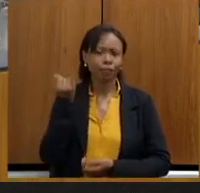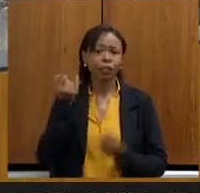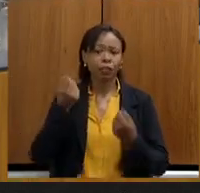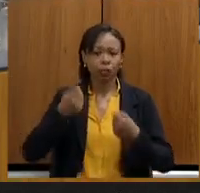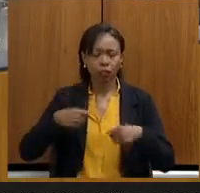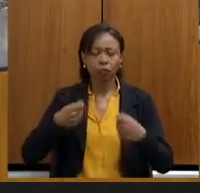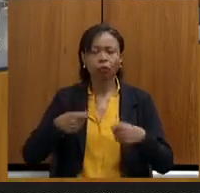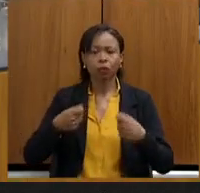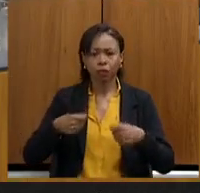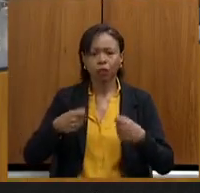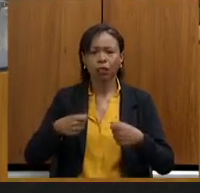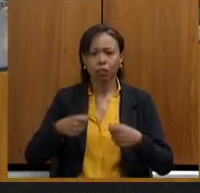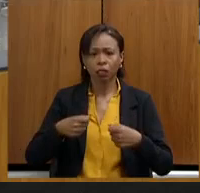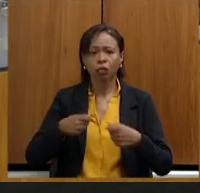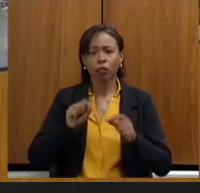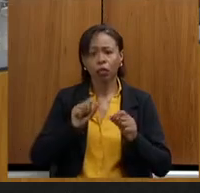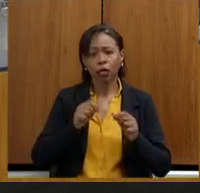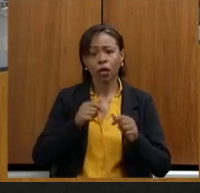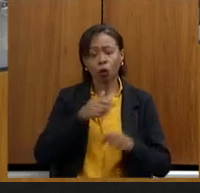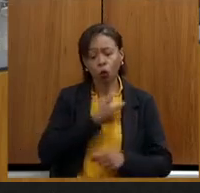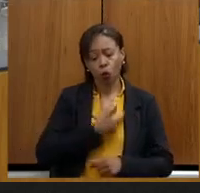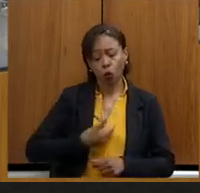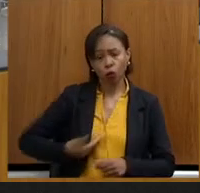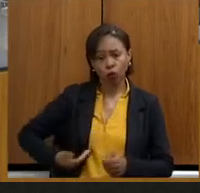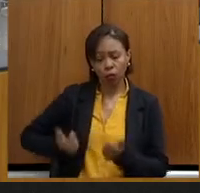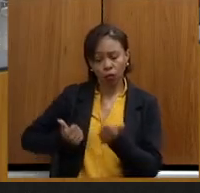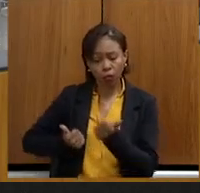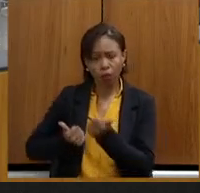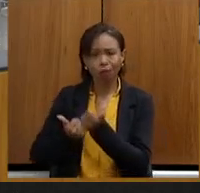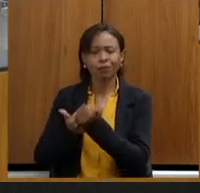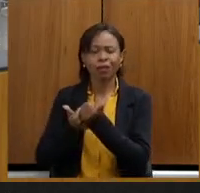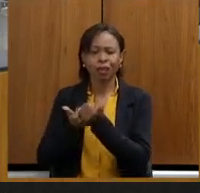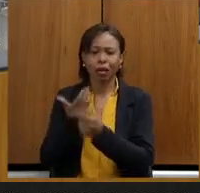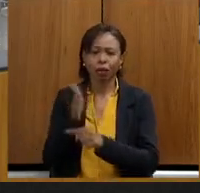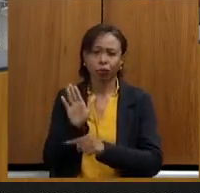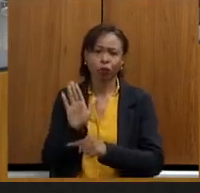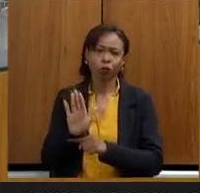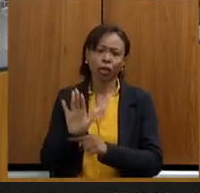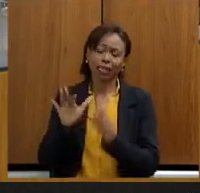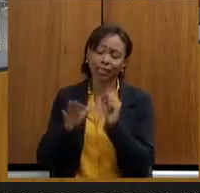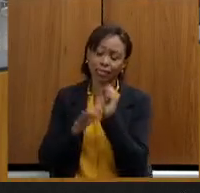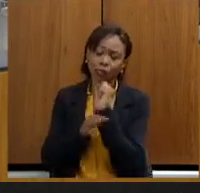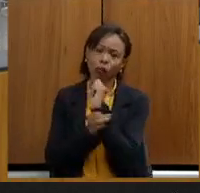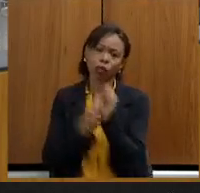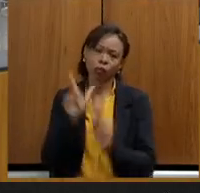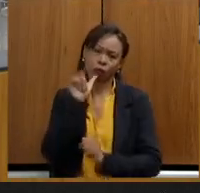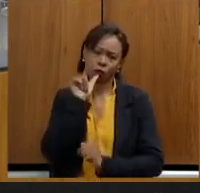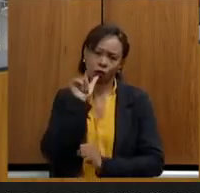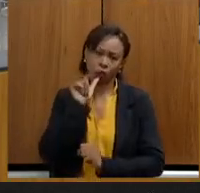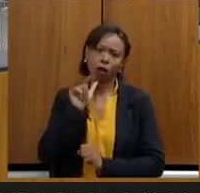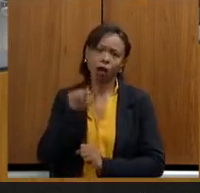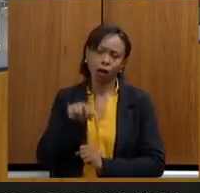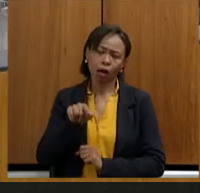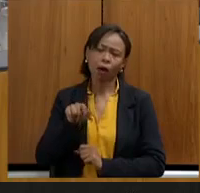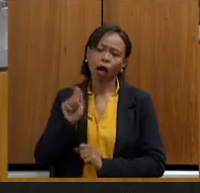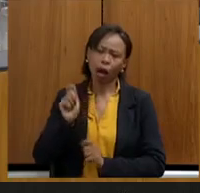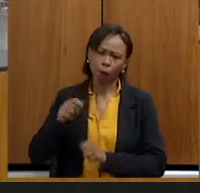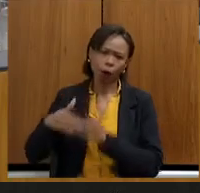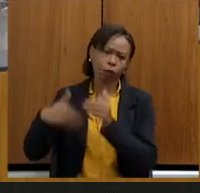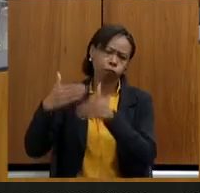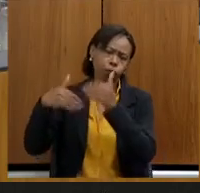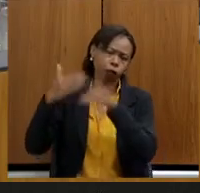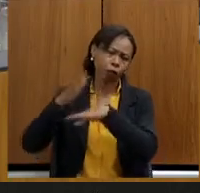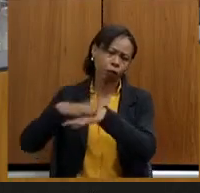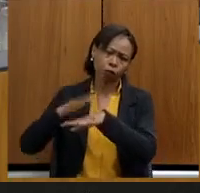certamente só desse apoio do governo, tendo esse apoio do governo na questão da segurança hídrica, ele vai caminhar pelas próprias pernas. Muito